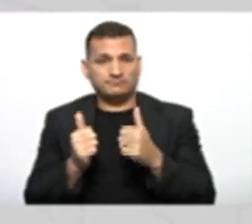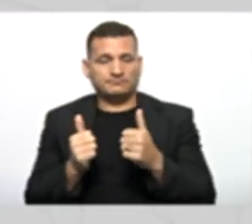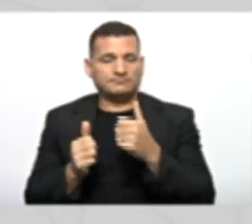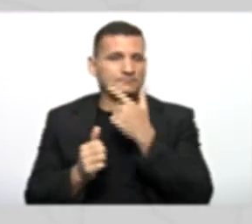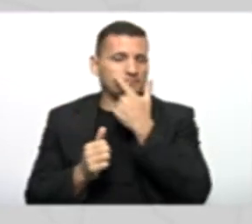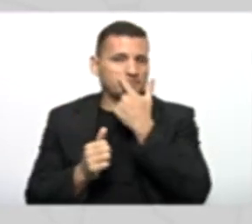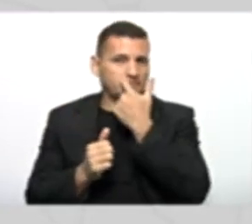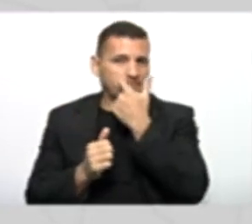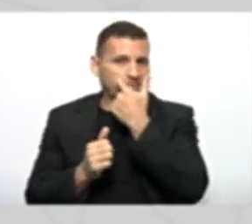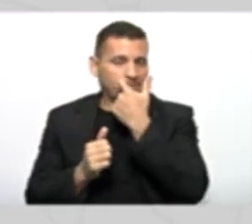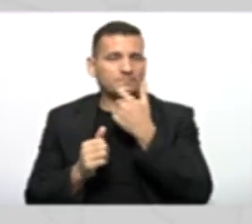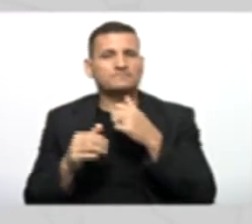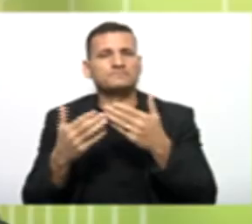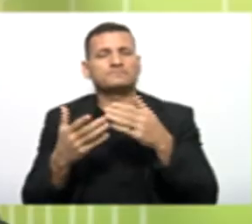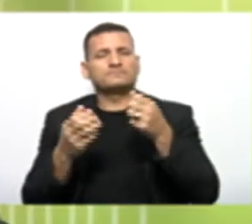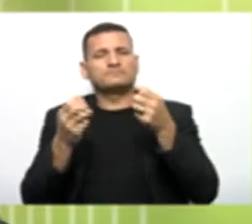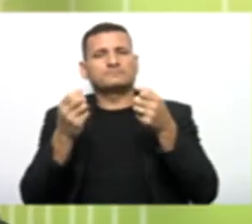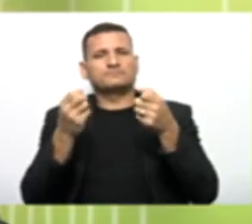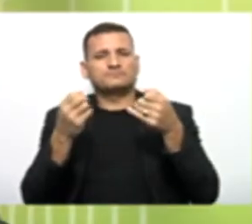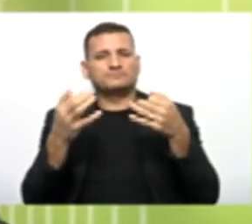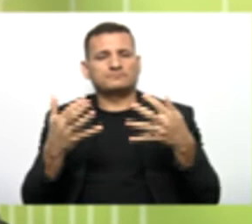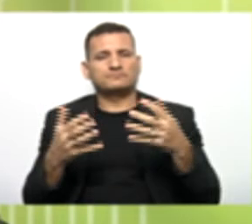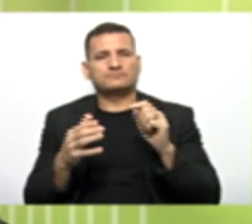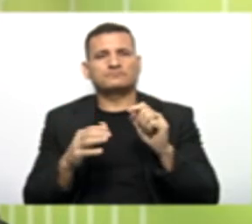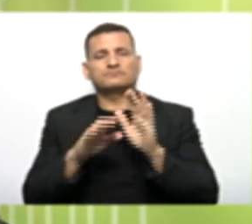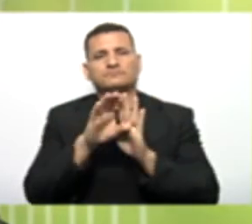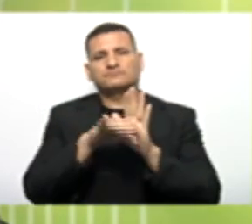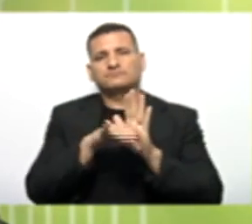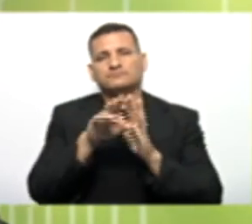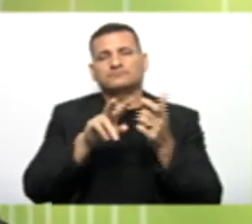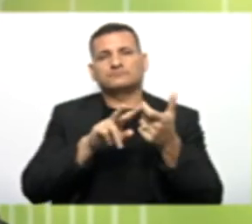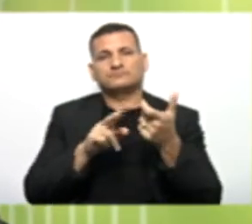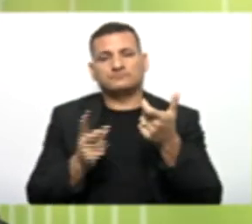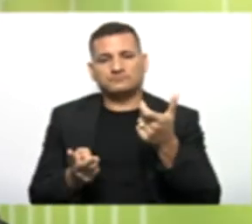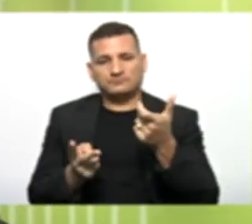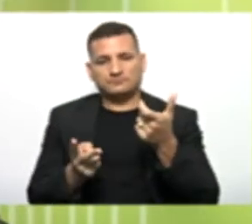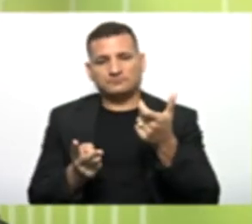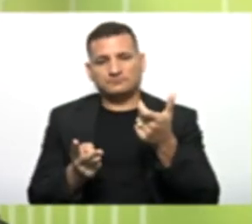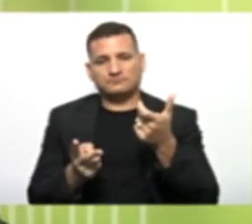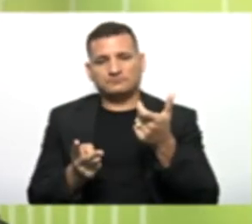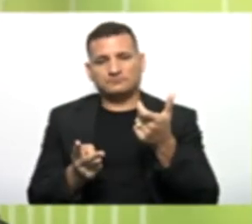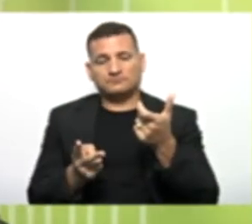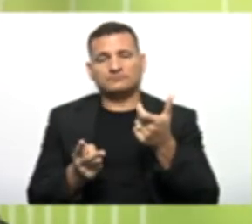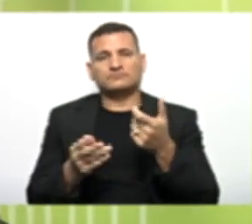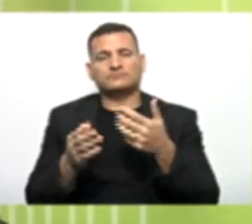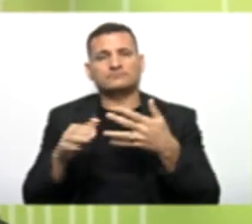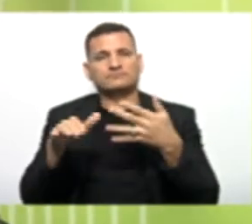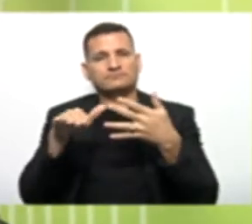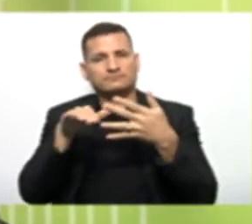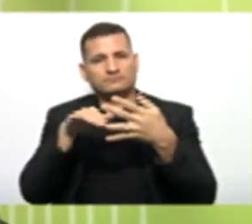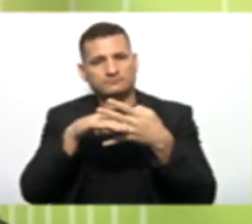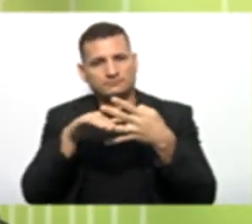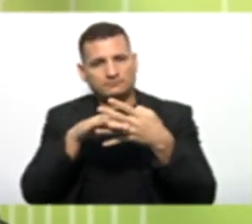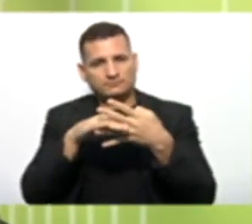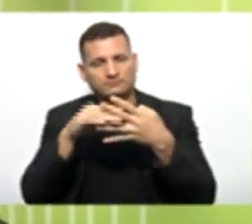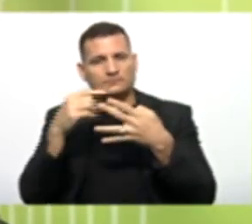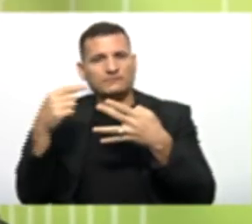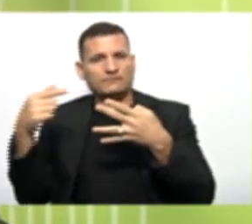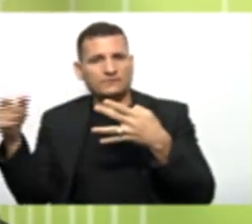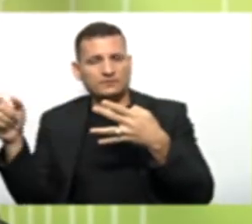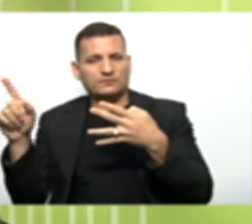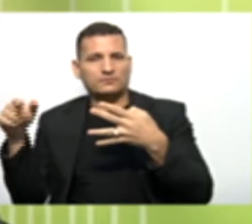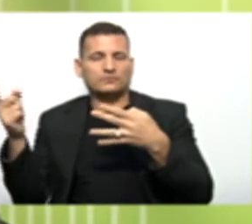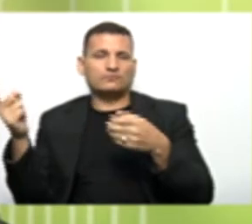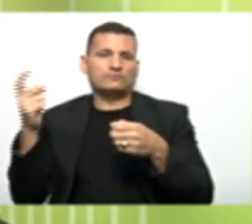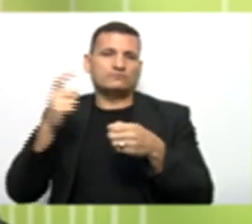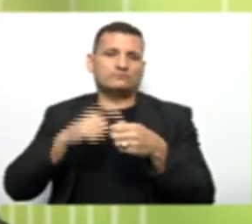Então Essa foi a explicação Do conceito de herança Quando vocês voltarem Na resolução do exercício A gente vai complementar